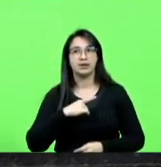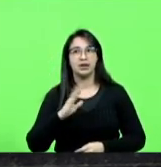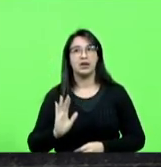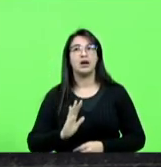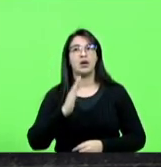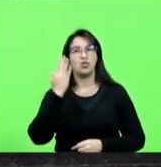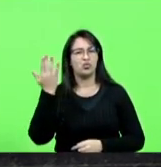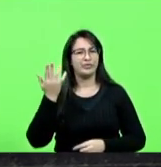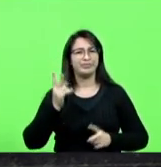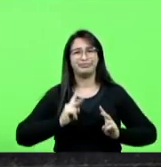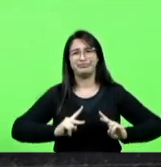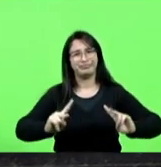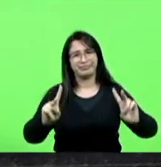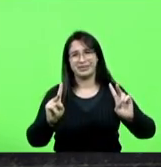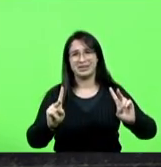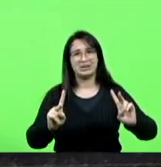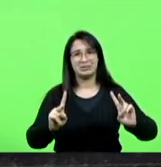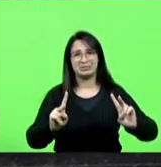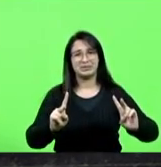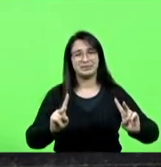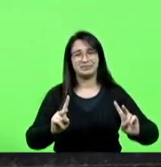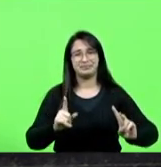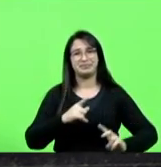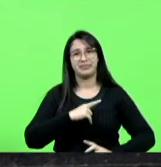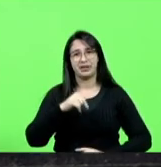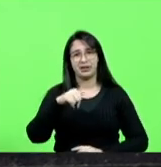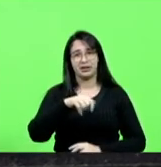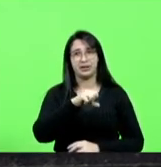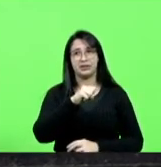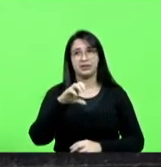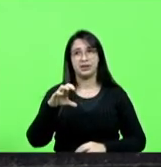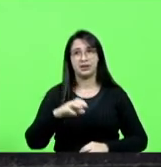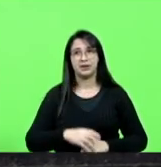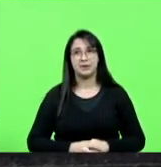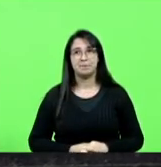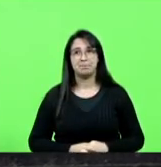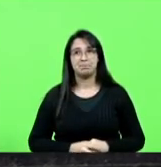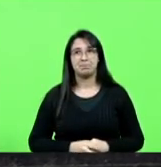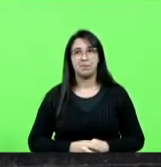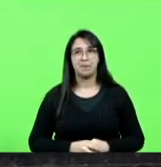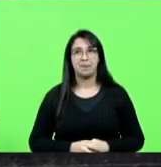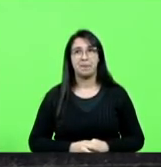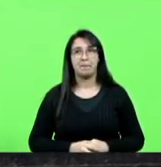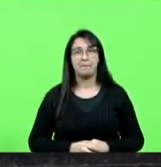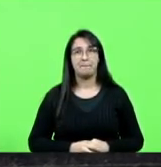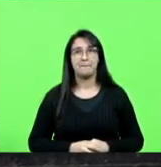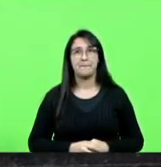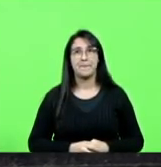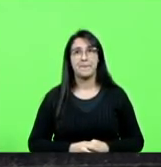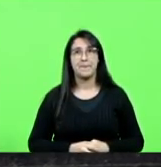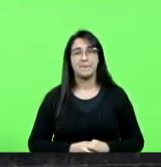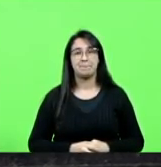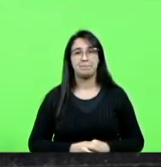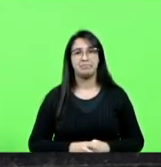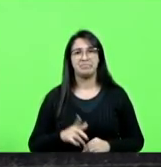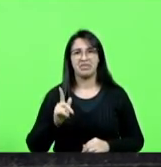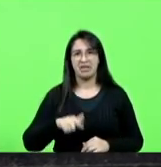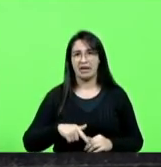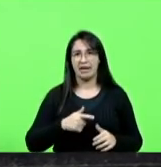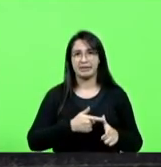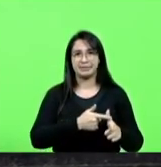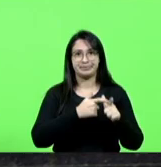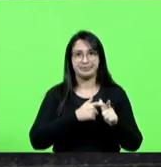acontece cada vez com mais frequência em Santa Catarina e não é impor despesa ao